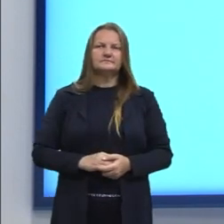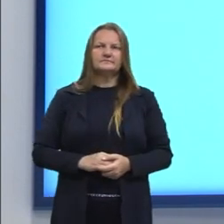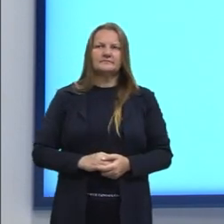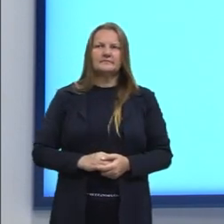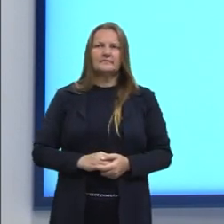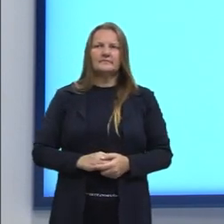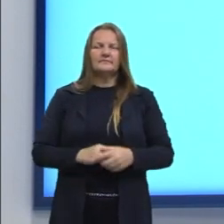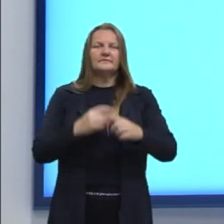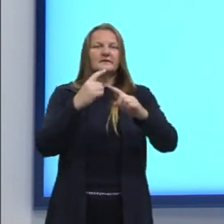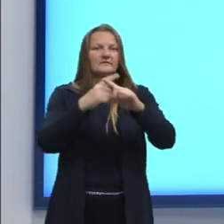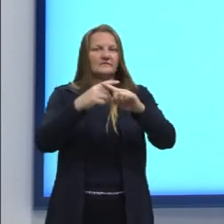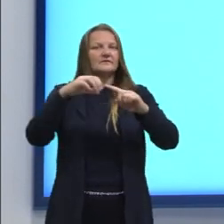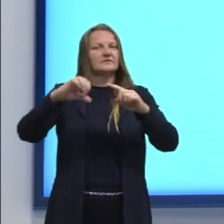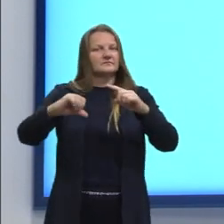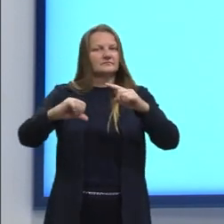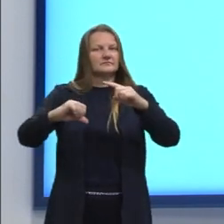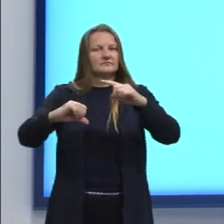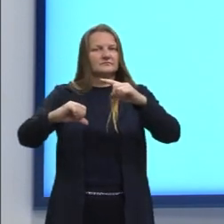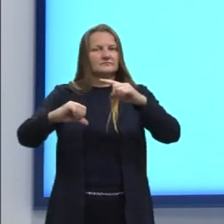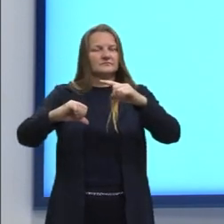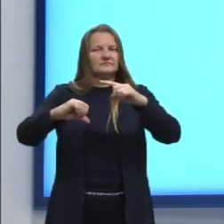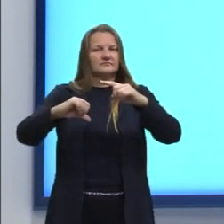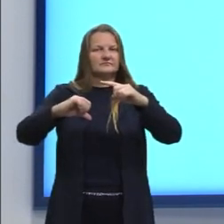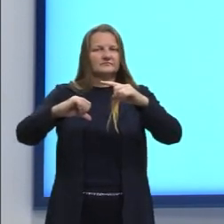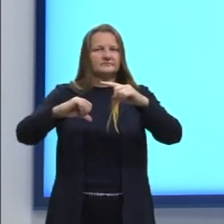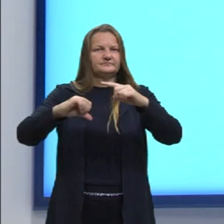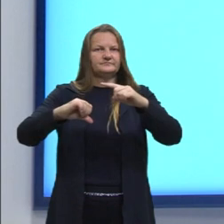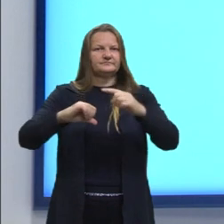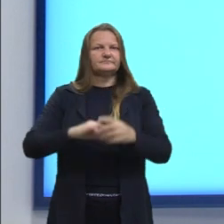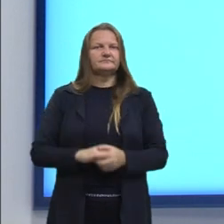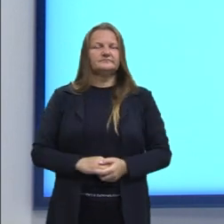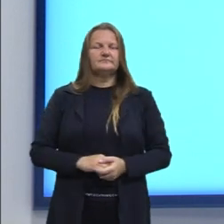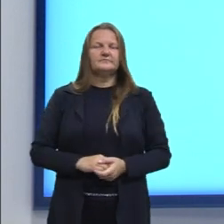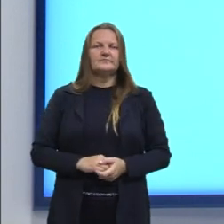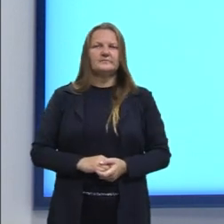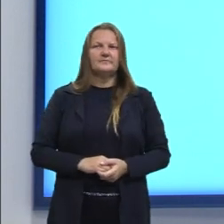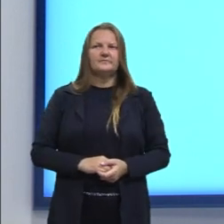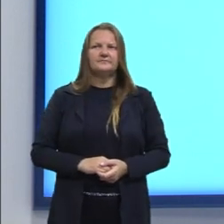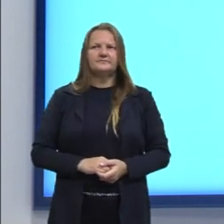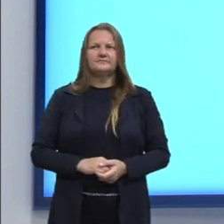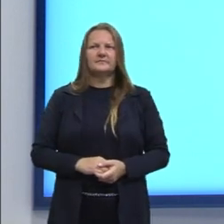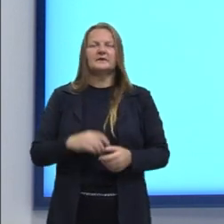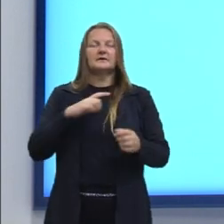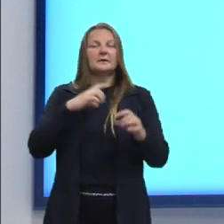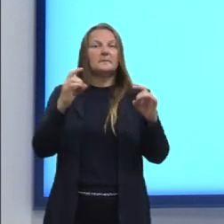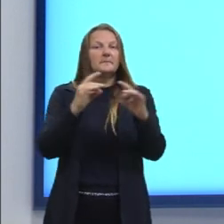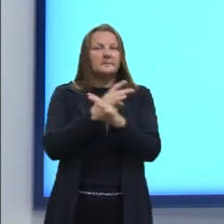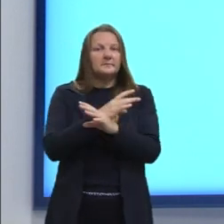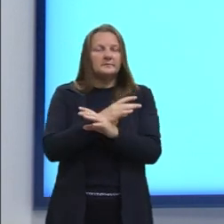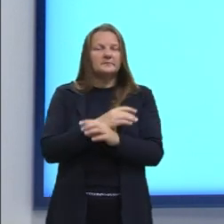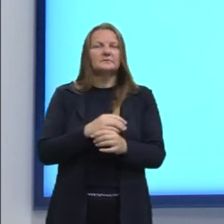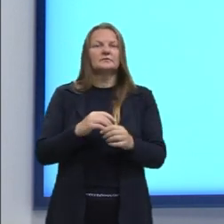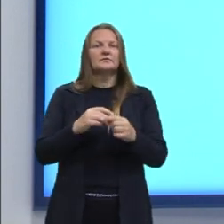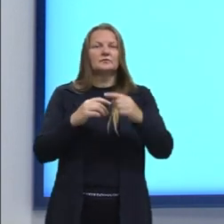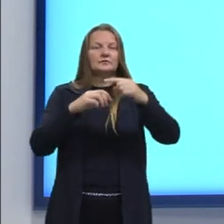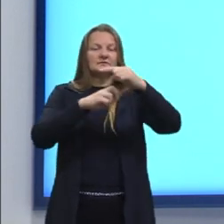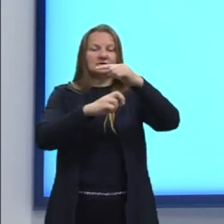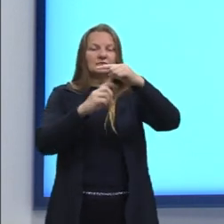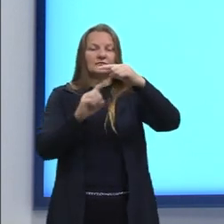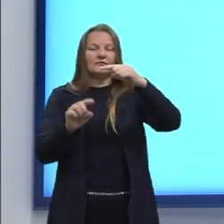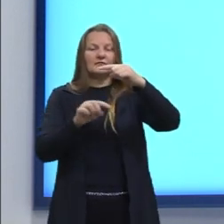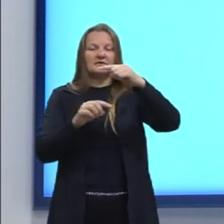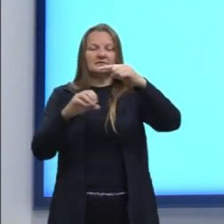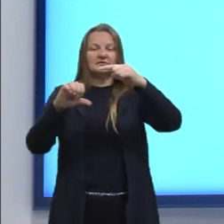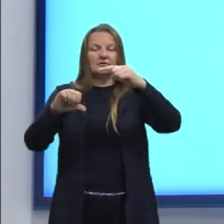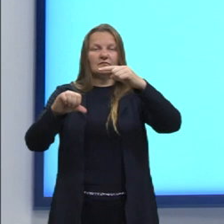no denominador, nós temos o produto, né? 5 vezes 9. E aí, sim, multiplicamos o denominador. Então, a